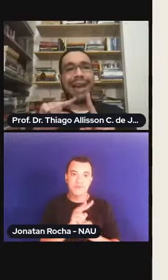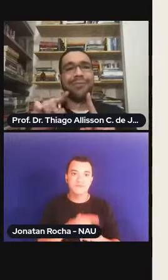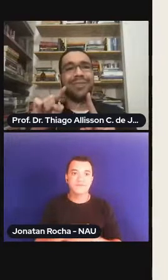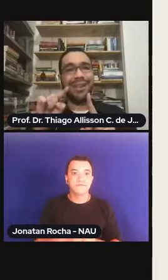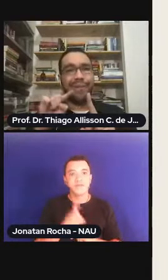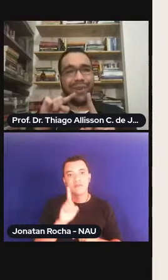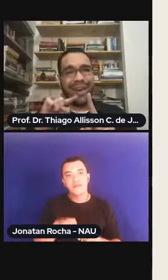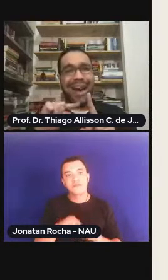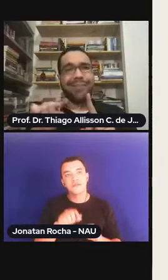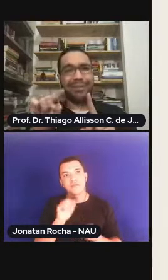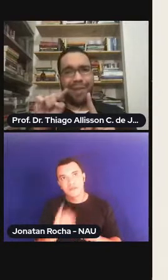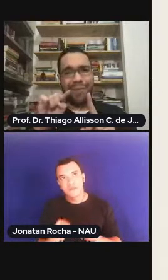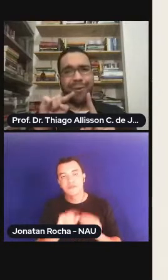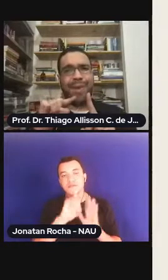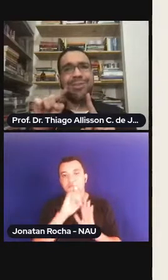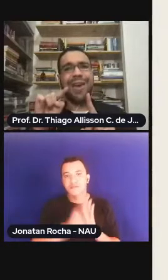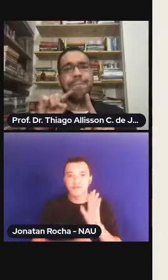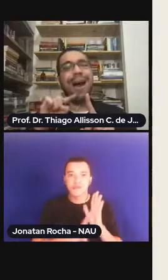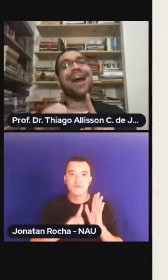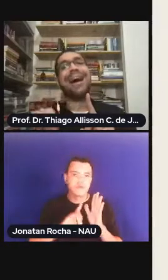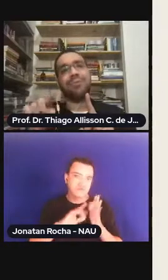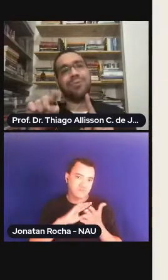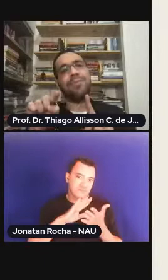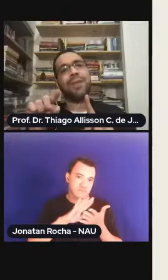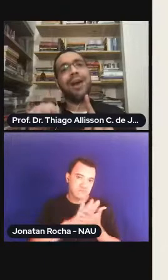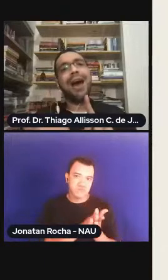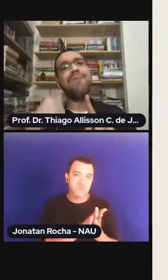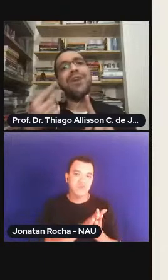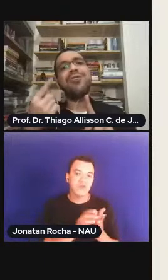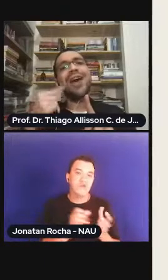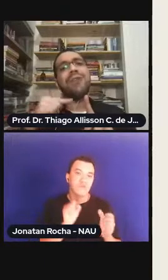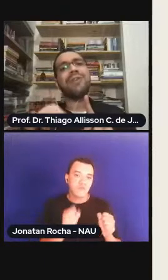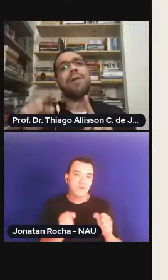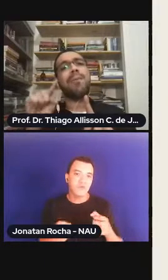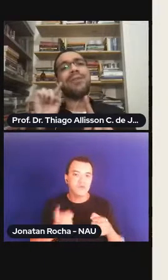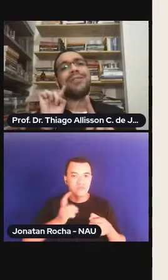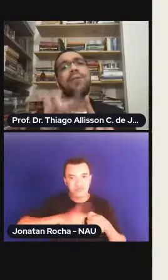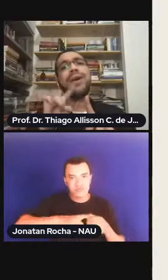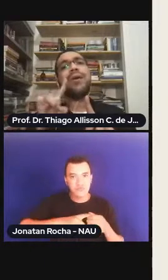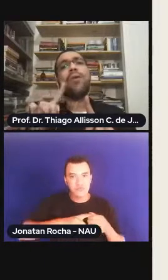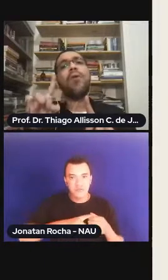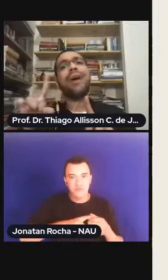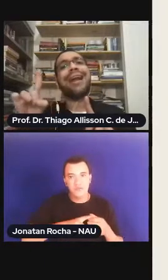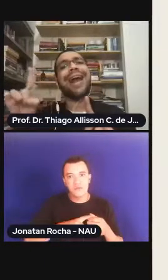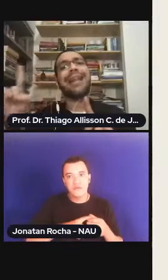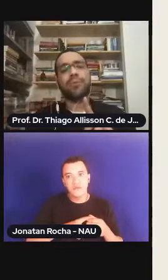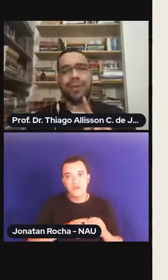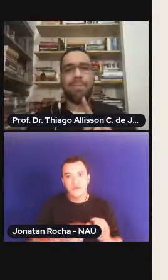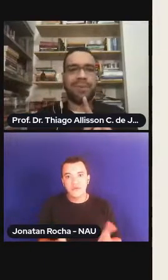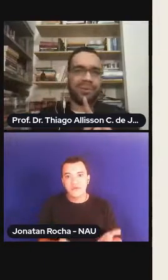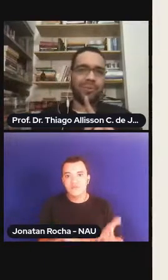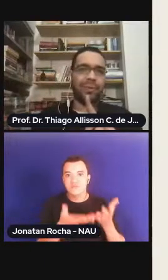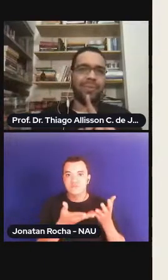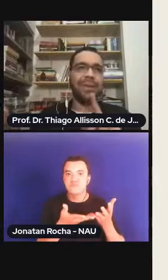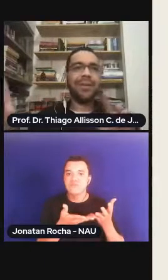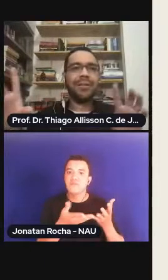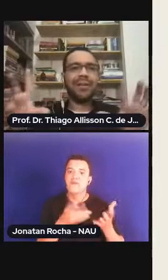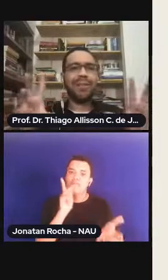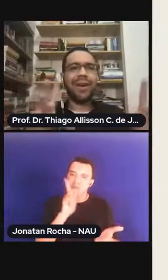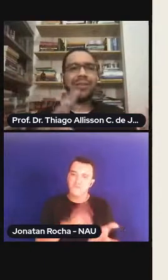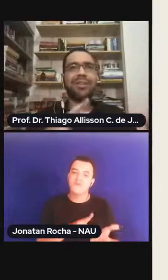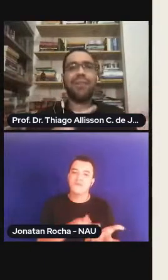violados, significados e, eventualmente, reparados, a fim de realçar uma proteção em concreto da pessoa.